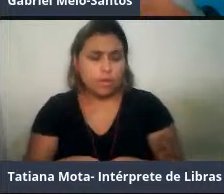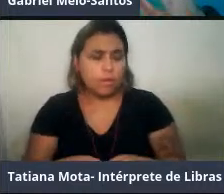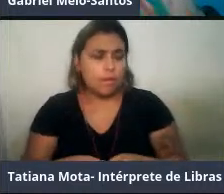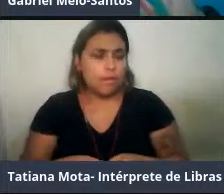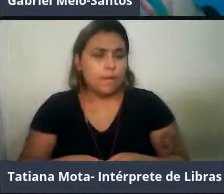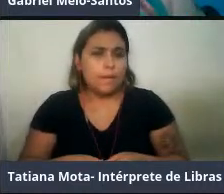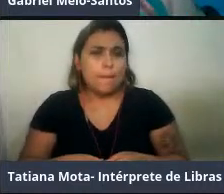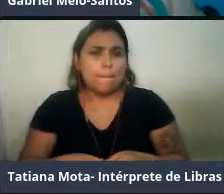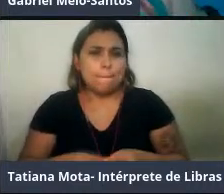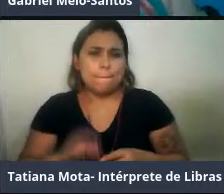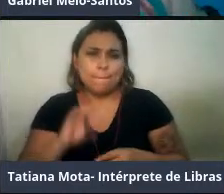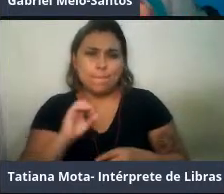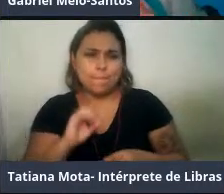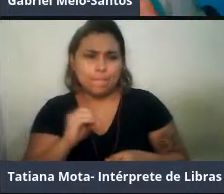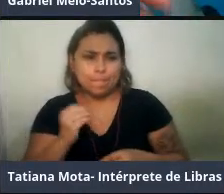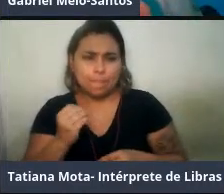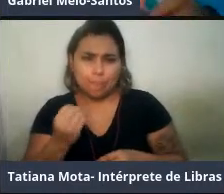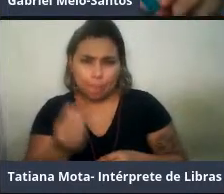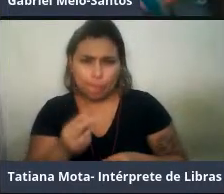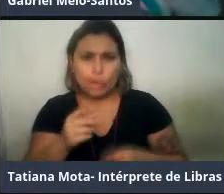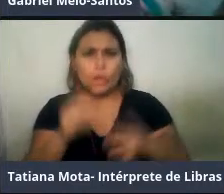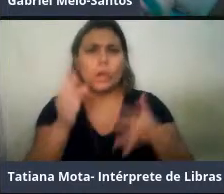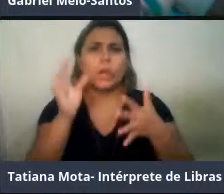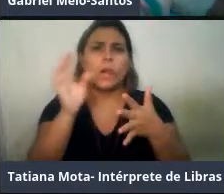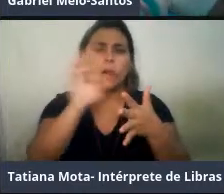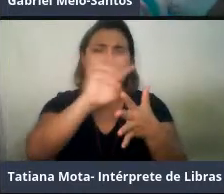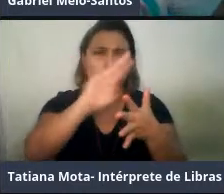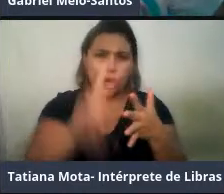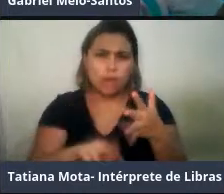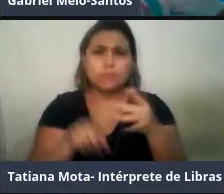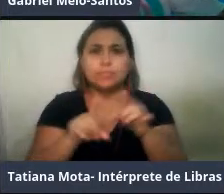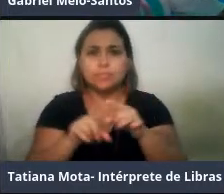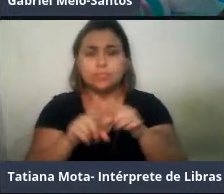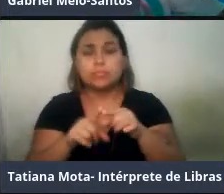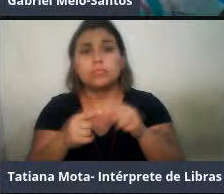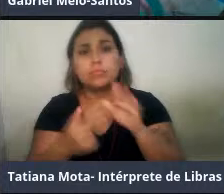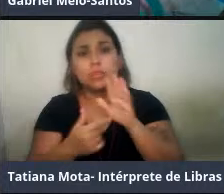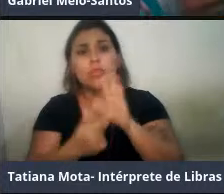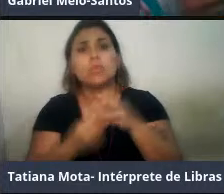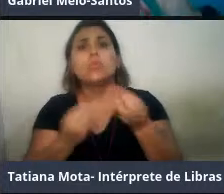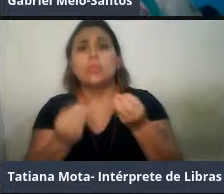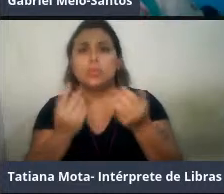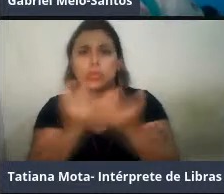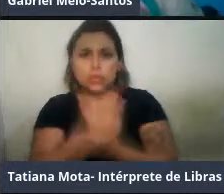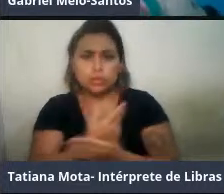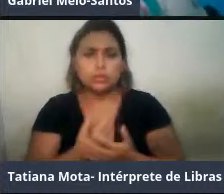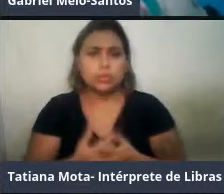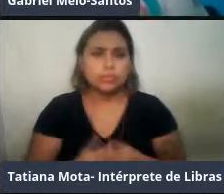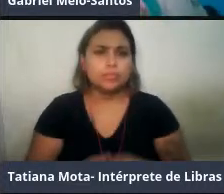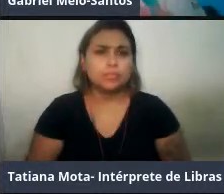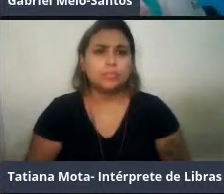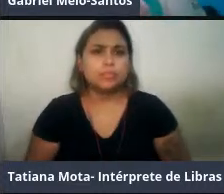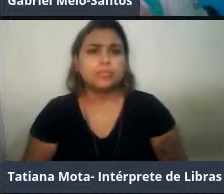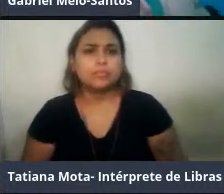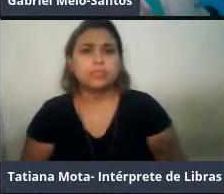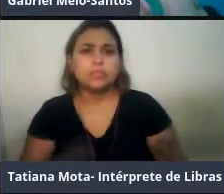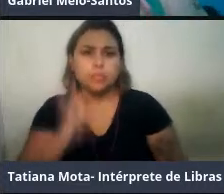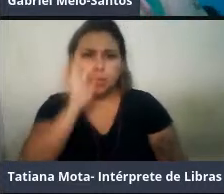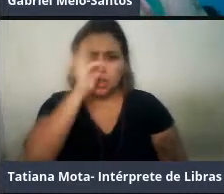elas divergiram há pouco tempo, porque você tem essas rios que são compartilhadas, por exemplo, do Peru, do Rio Grande do Norte, que é algo